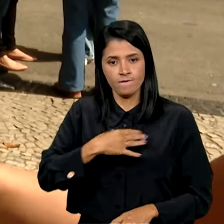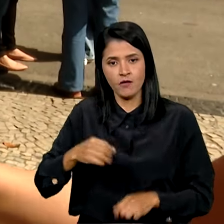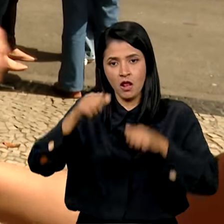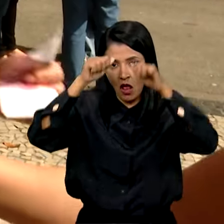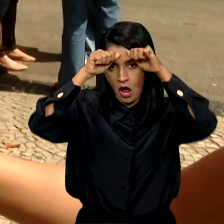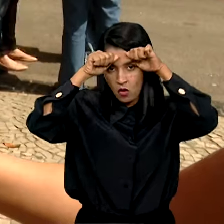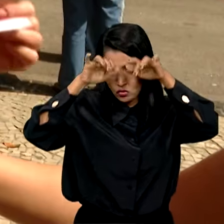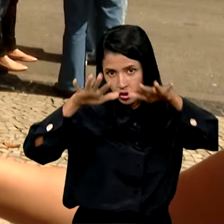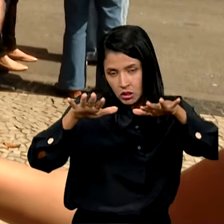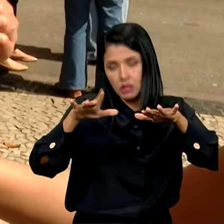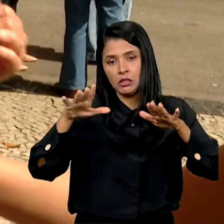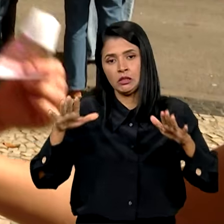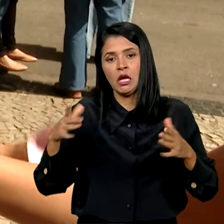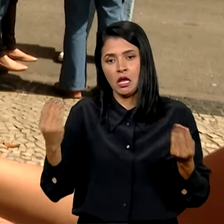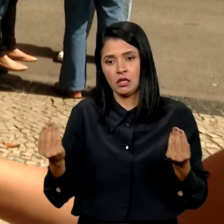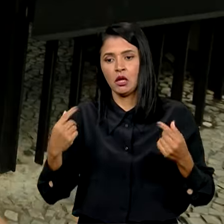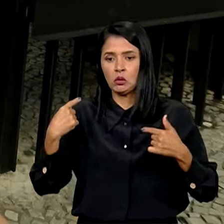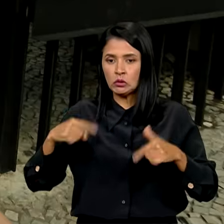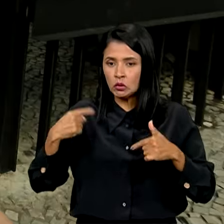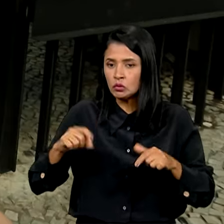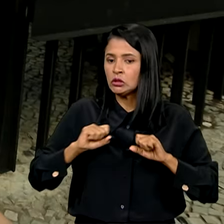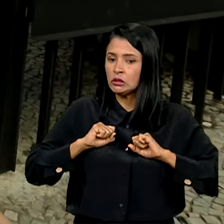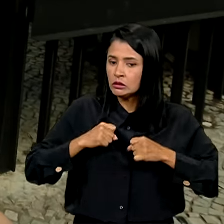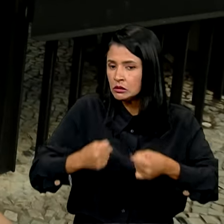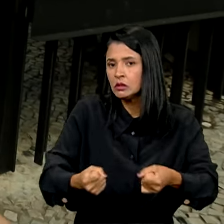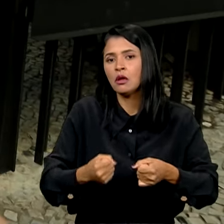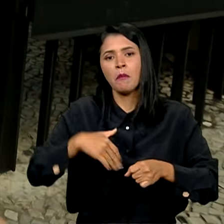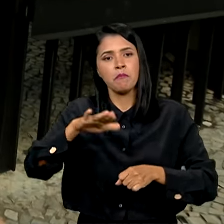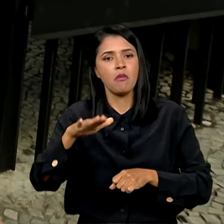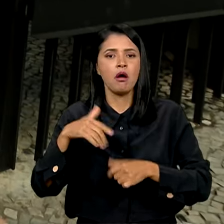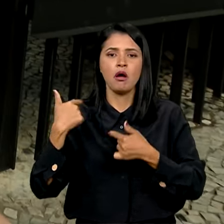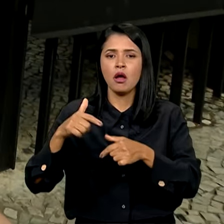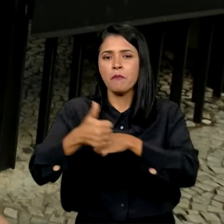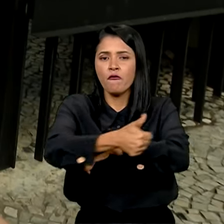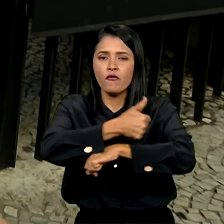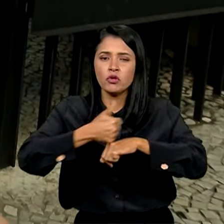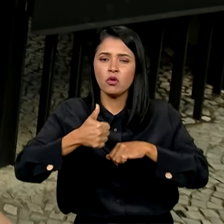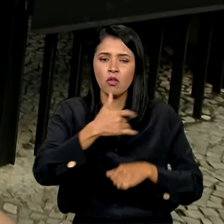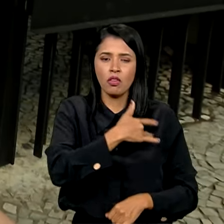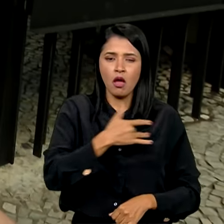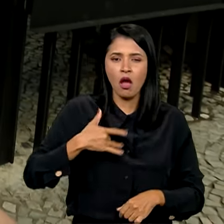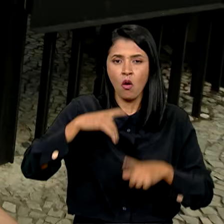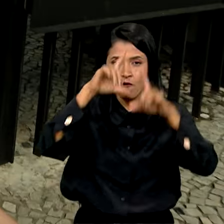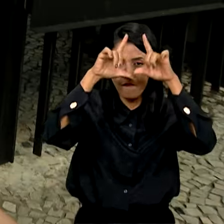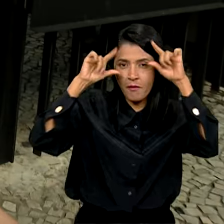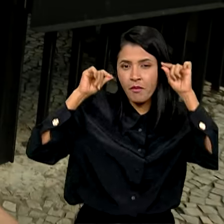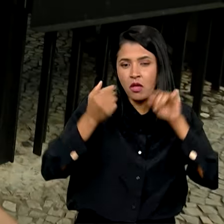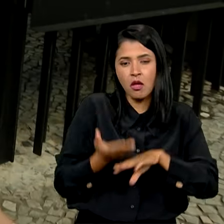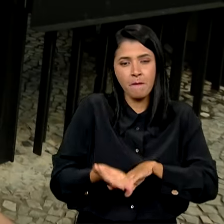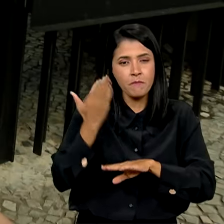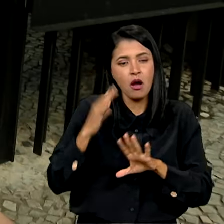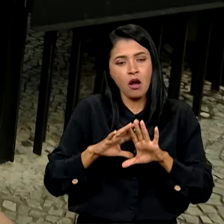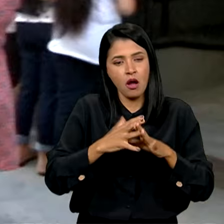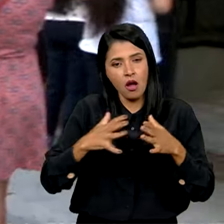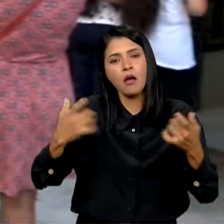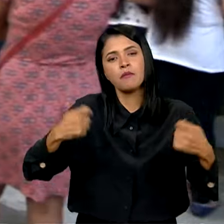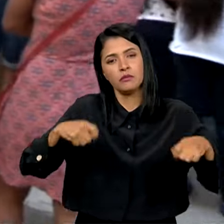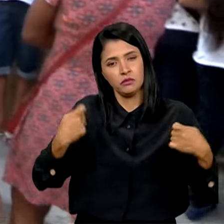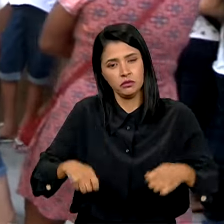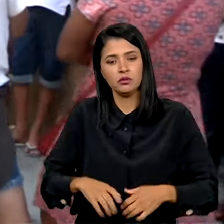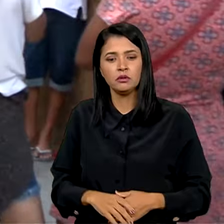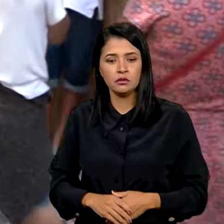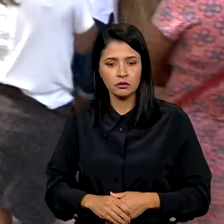então a gente é uma batalha do dia a dia. Mais profissionais da saúde, mais enfermeiras, isso aí eu acredito que precisa.